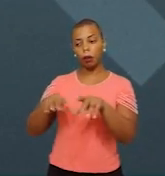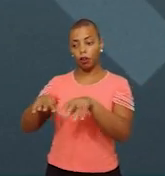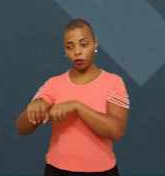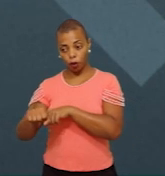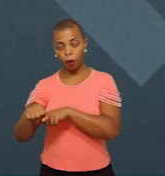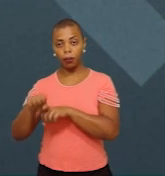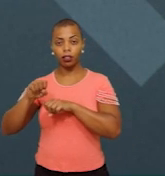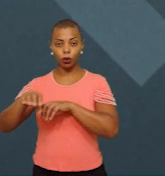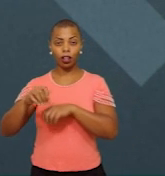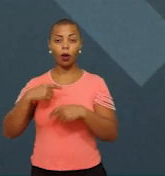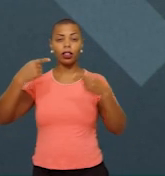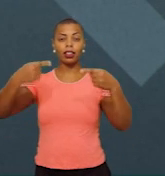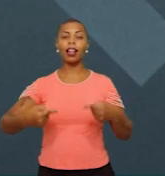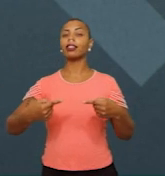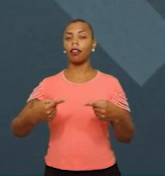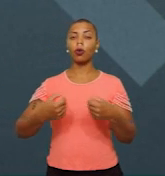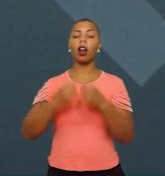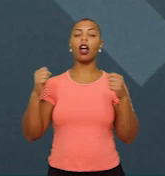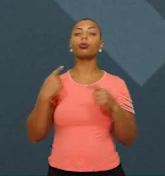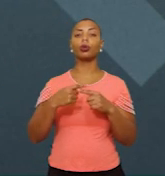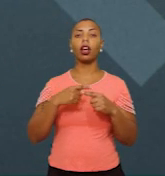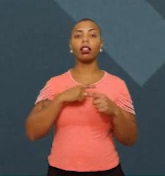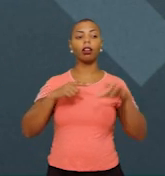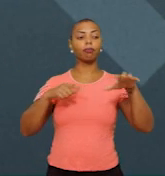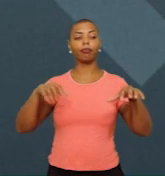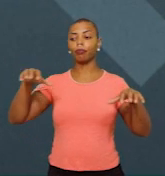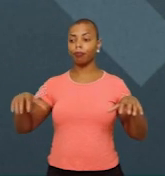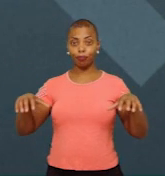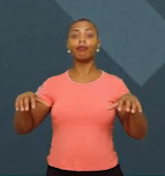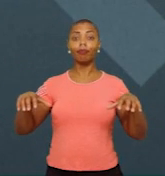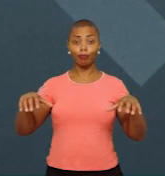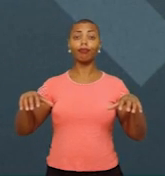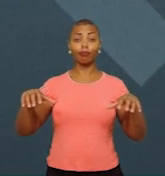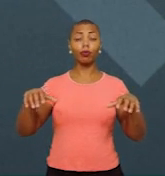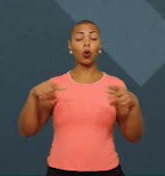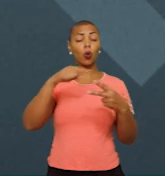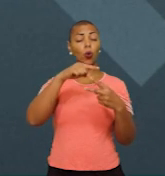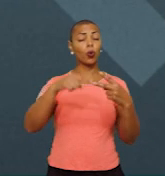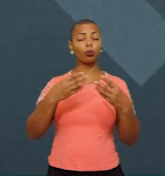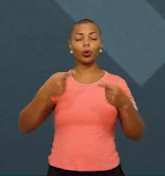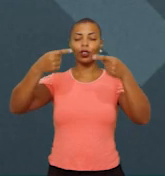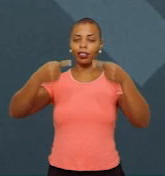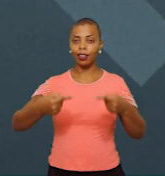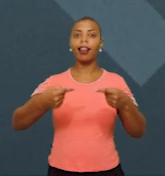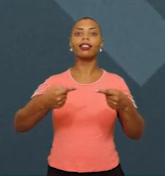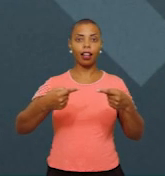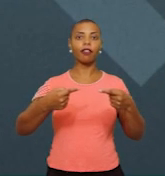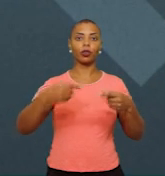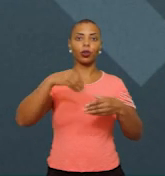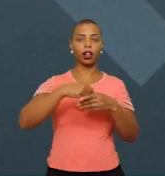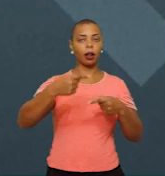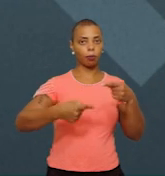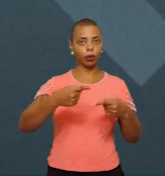desafio grande, porque ele mistura dois campos muito desafiadores da política educacional. O